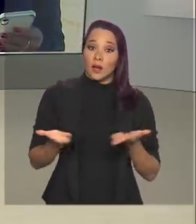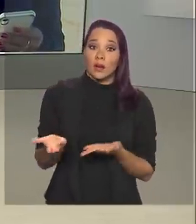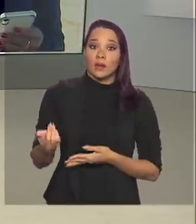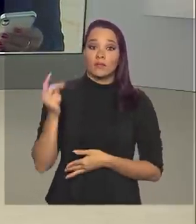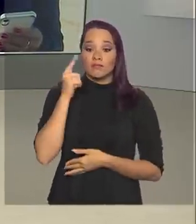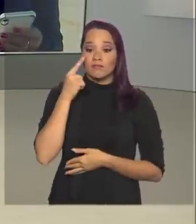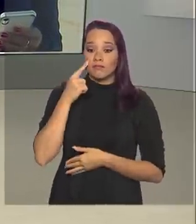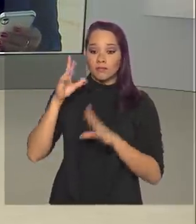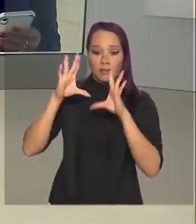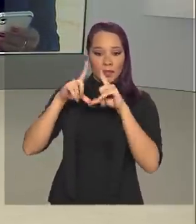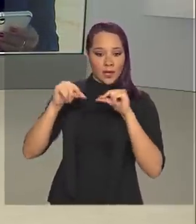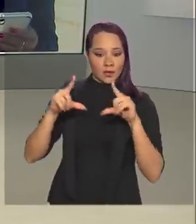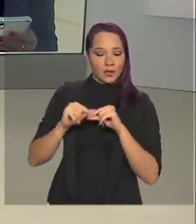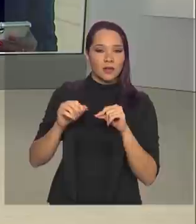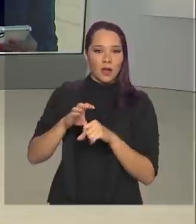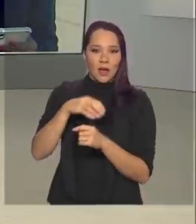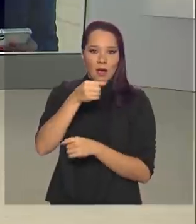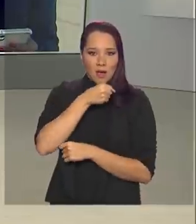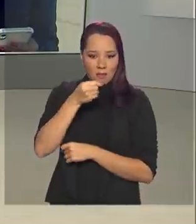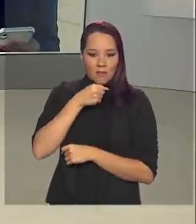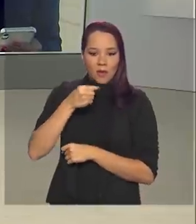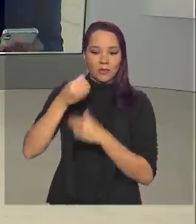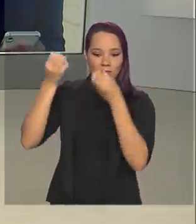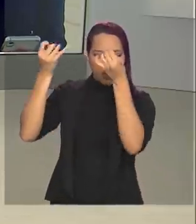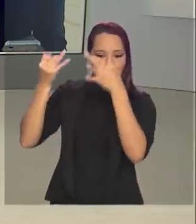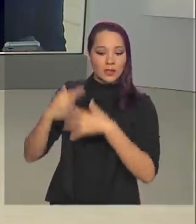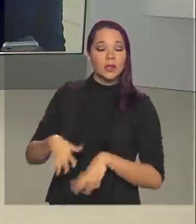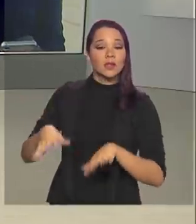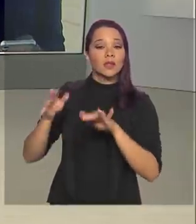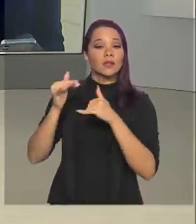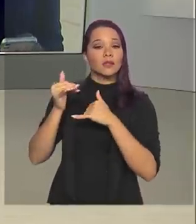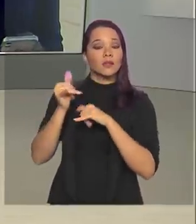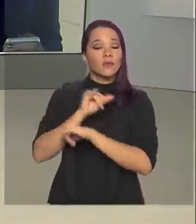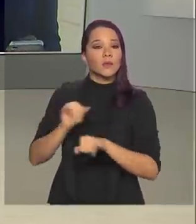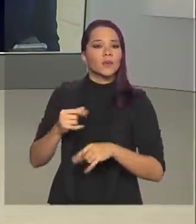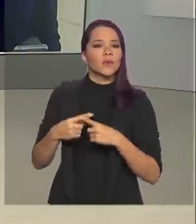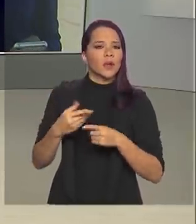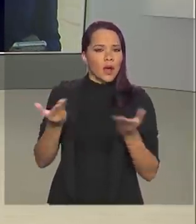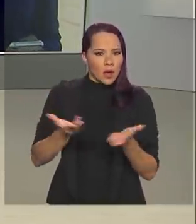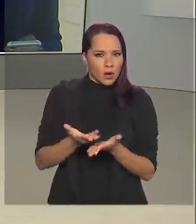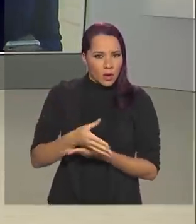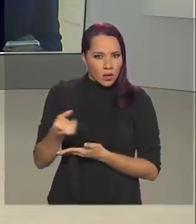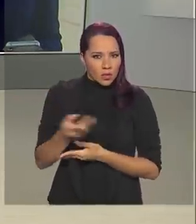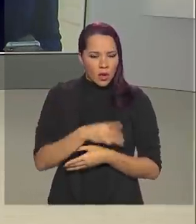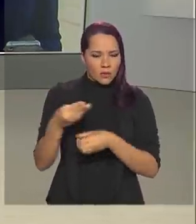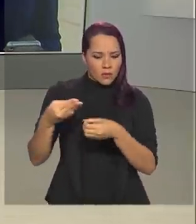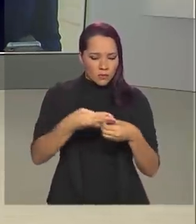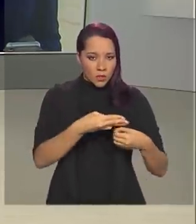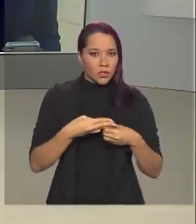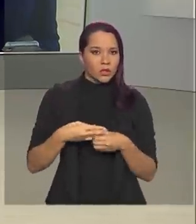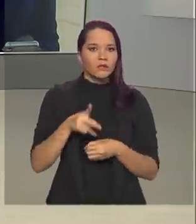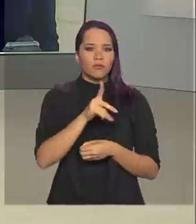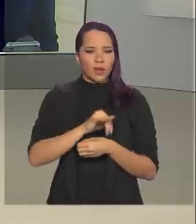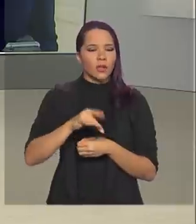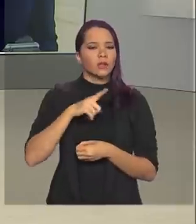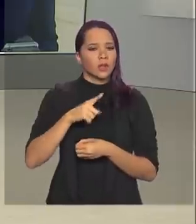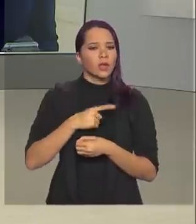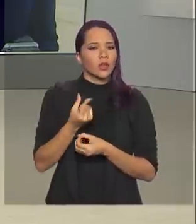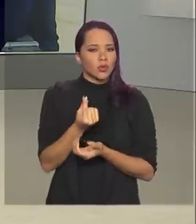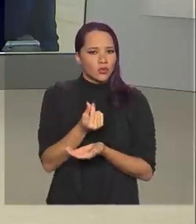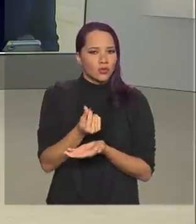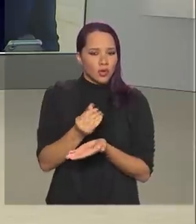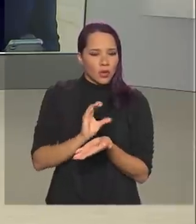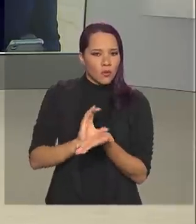Brasília. A repórter Luciana Colares de Holanda conta para a gente as informações, porque a partir de agora, novos municípios vão receber recursos